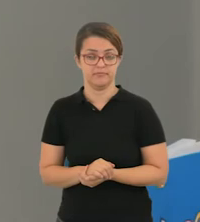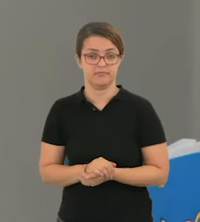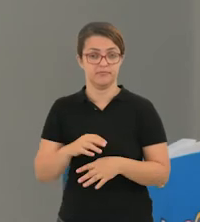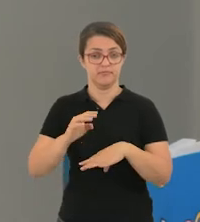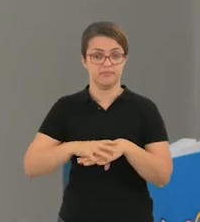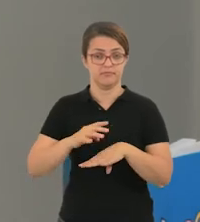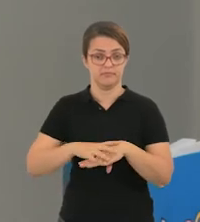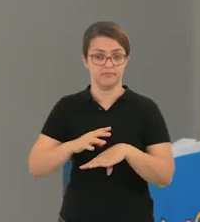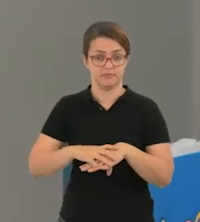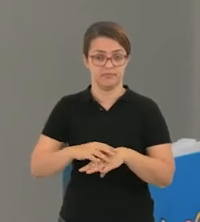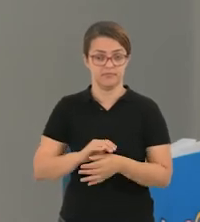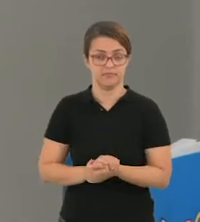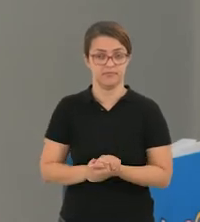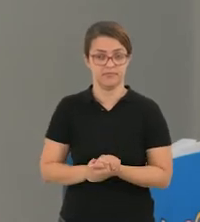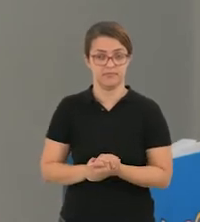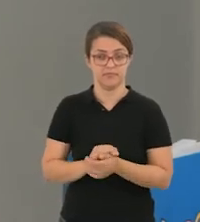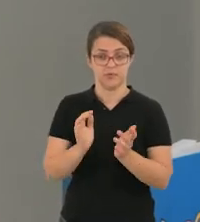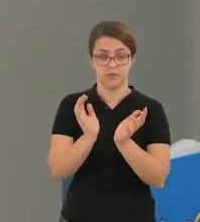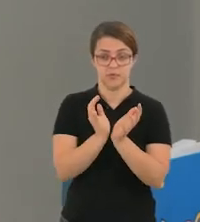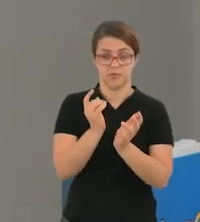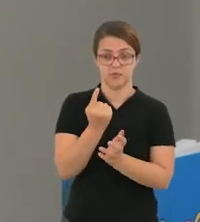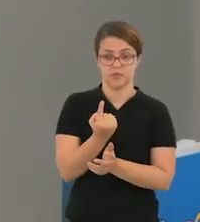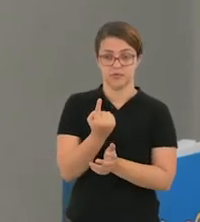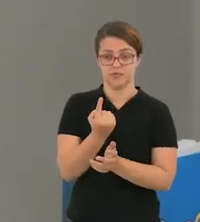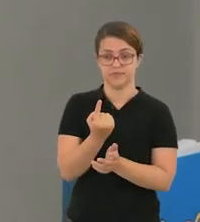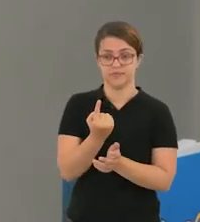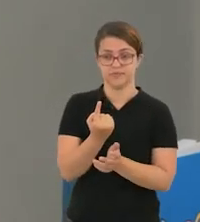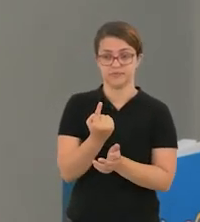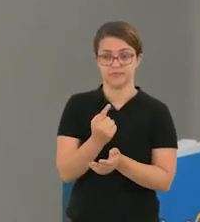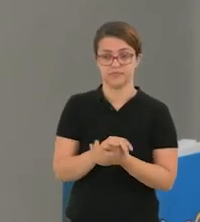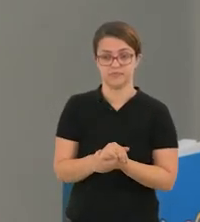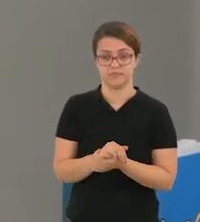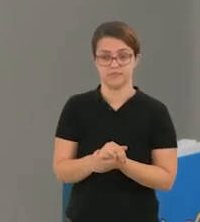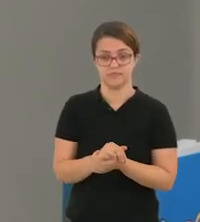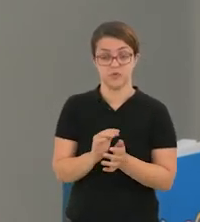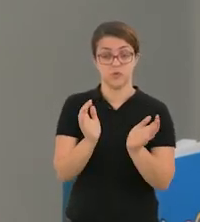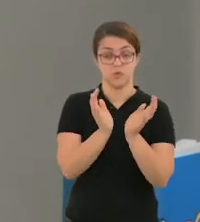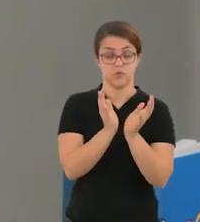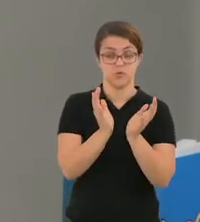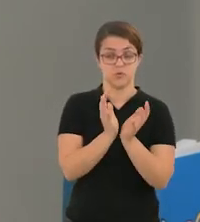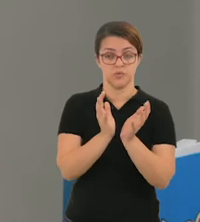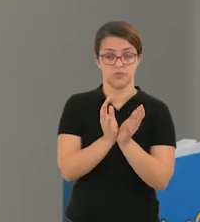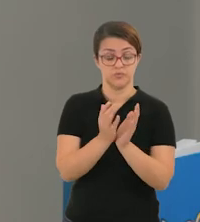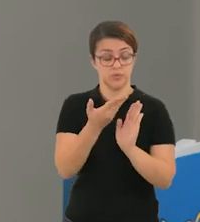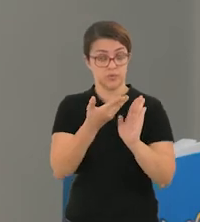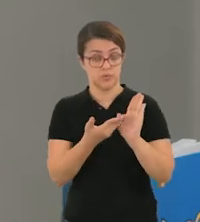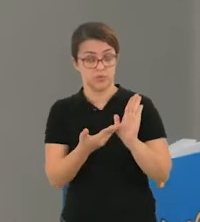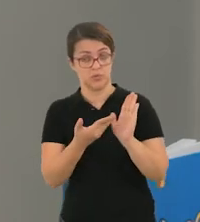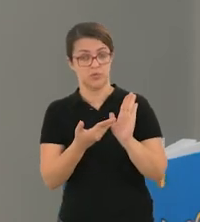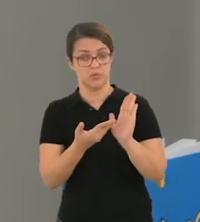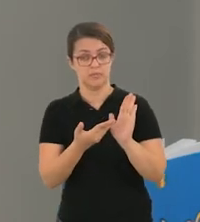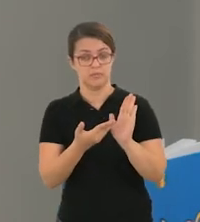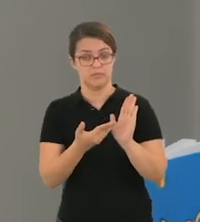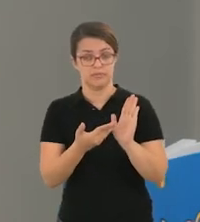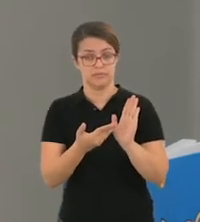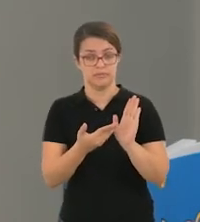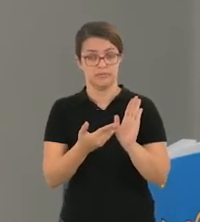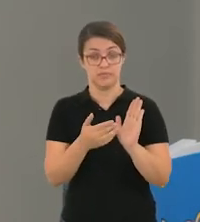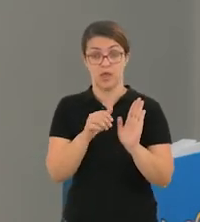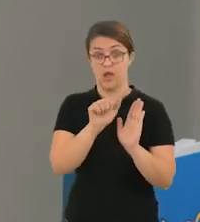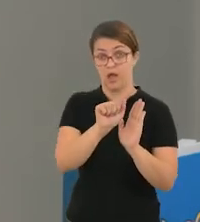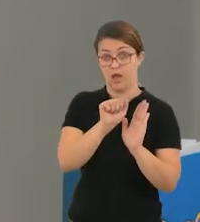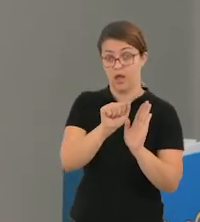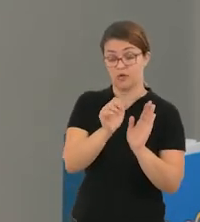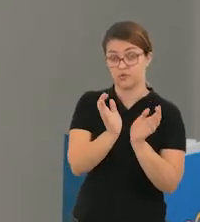na matemática, o termo 1 irá encontrar no seu quadro de rotina alguns conjuntos, como este aqui. Esse é o primeiro,